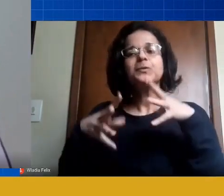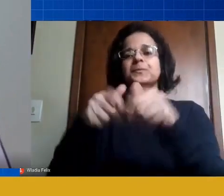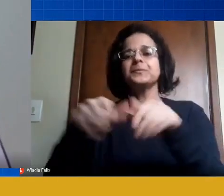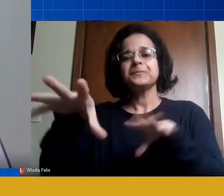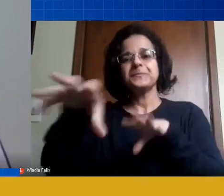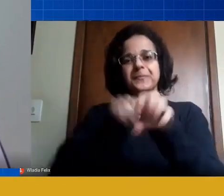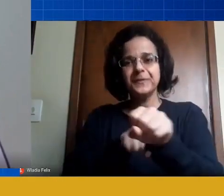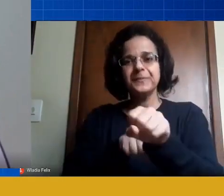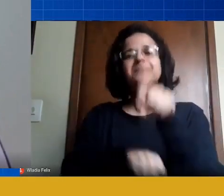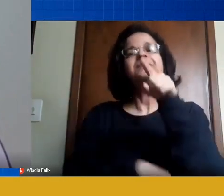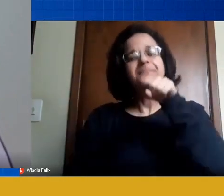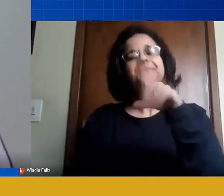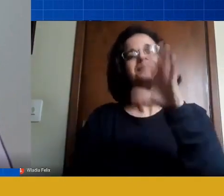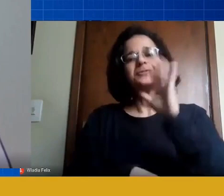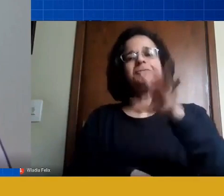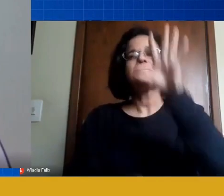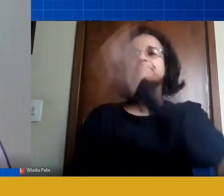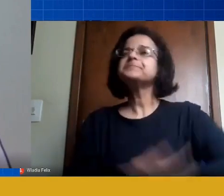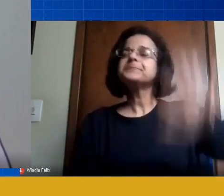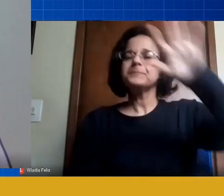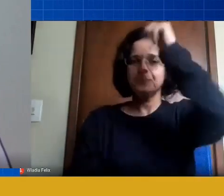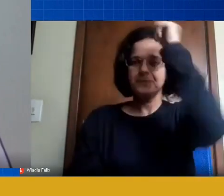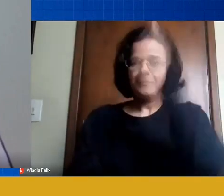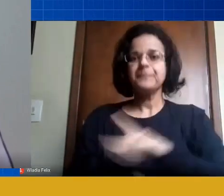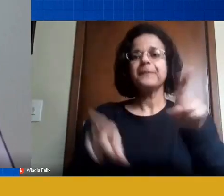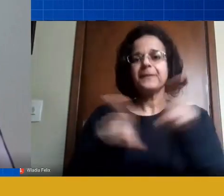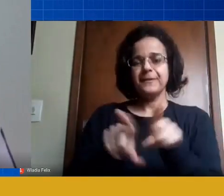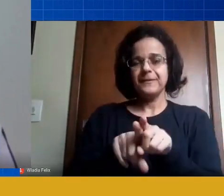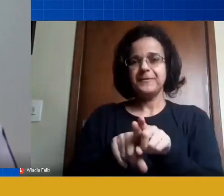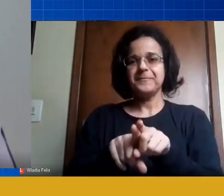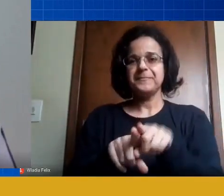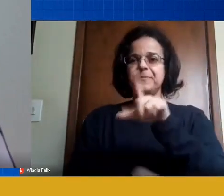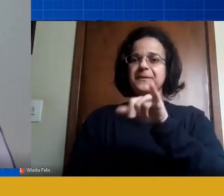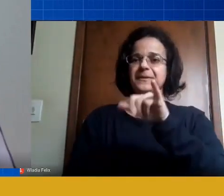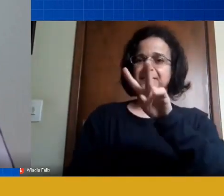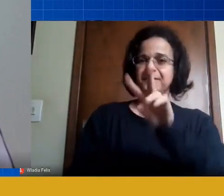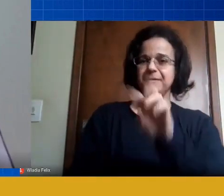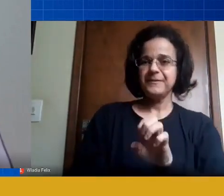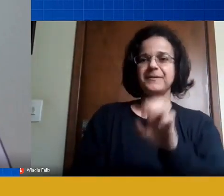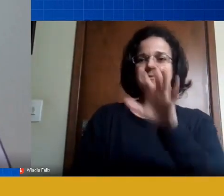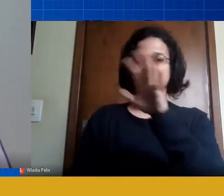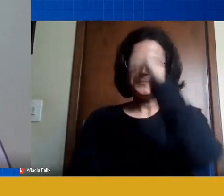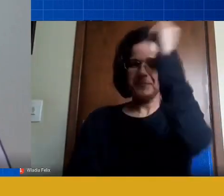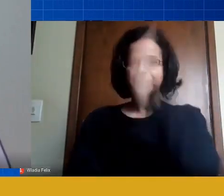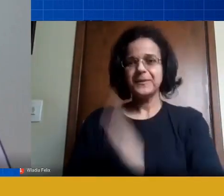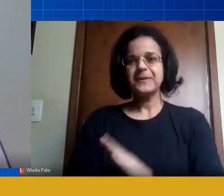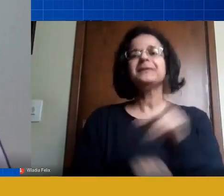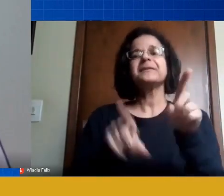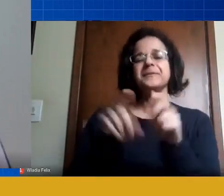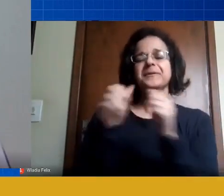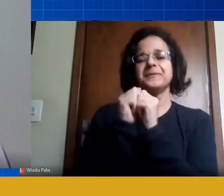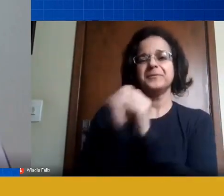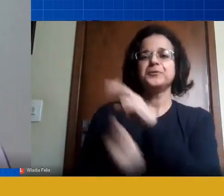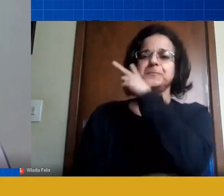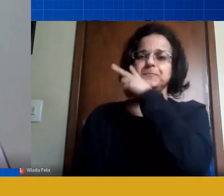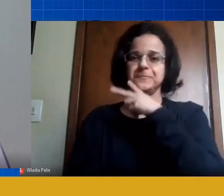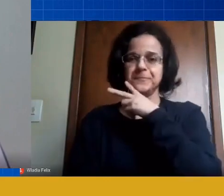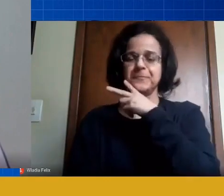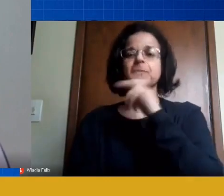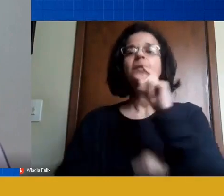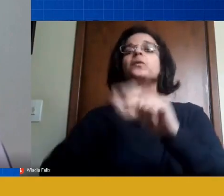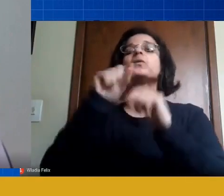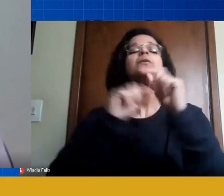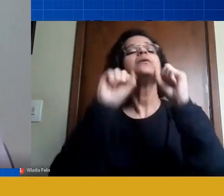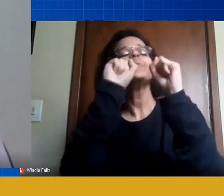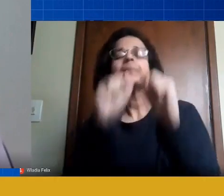fez em outras redes de ensino, até mesmo nas Undines aí da vida de todo o Brasil, com o Vicente também nos congressos, o que que você